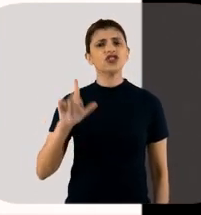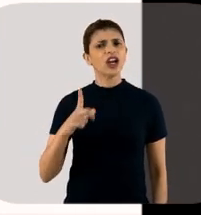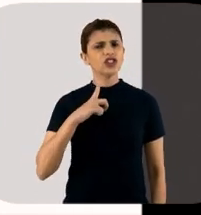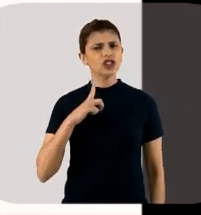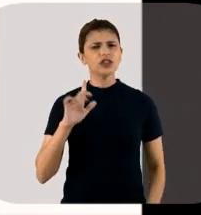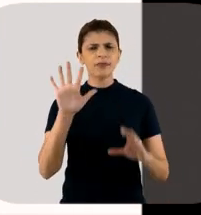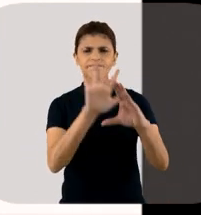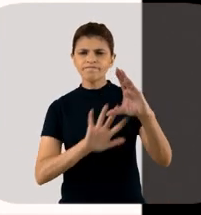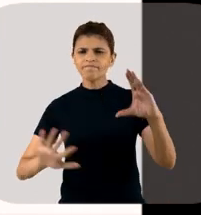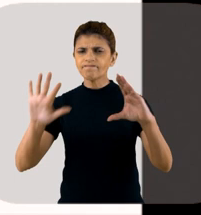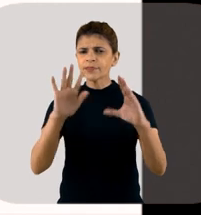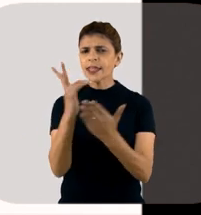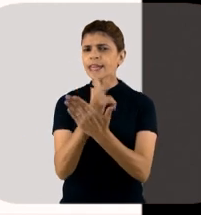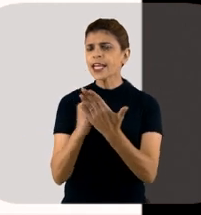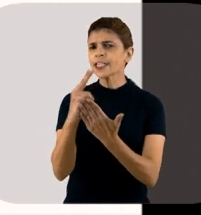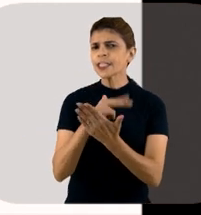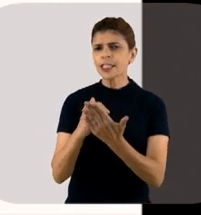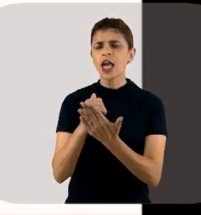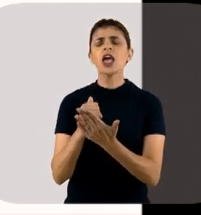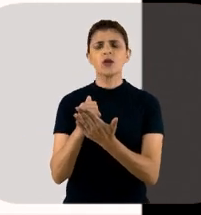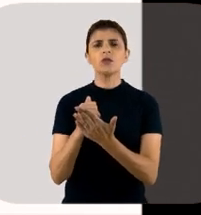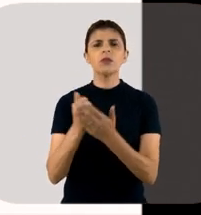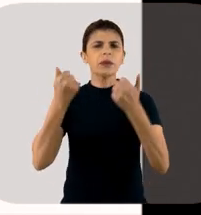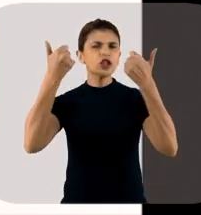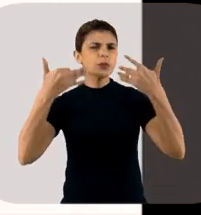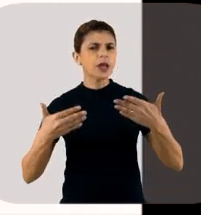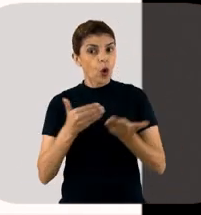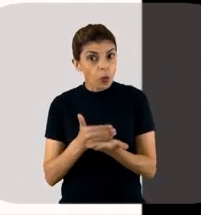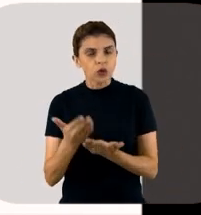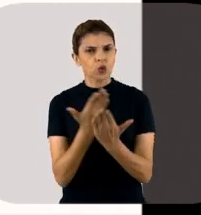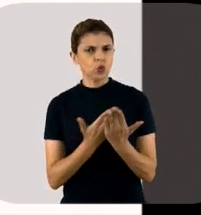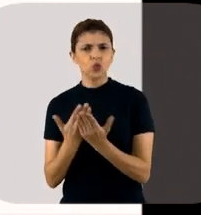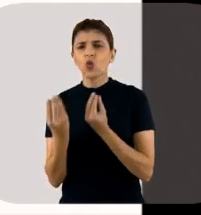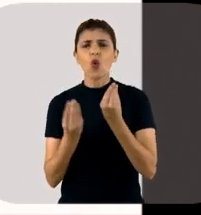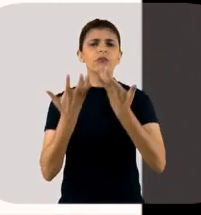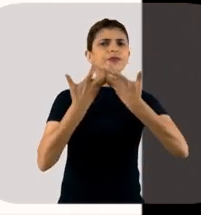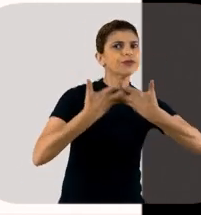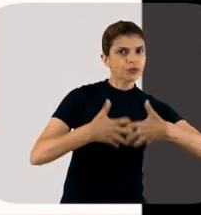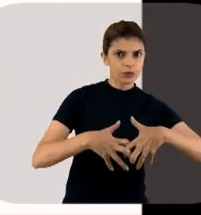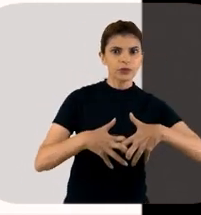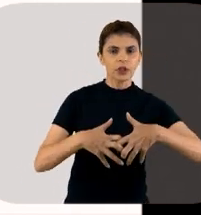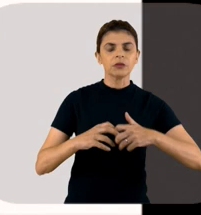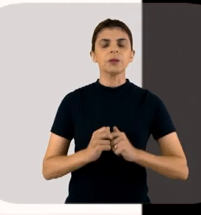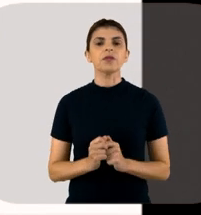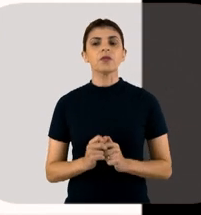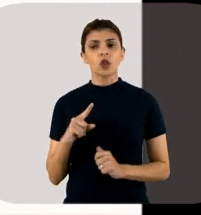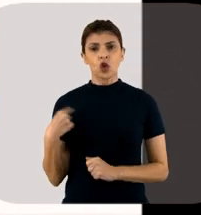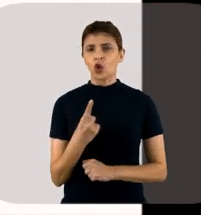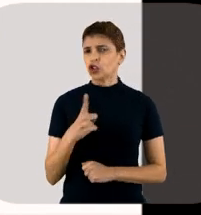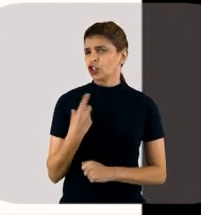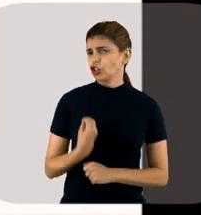muito divulgado, para tentar explicar o que era a sepsis, como é que ela funcionava. Então,